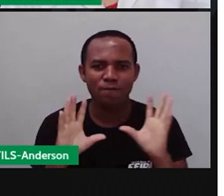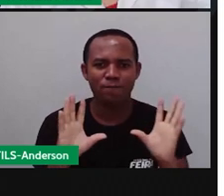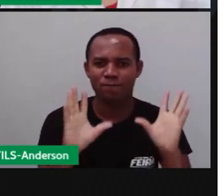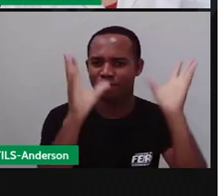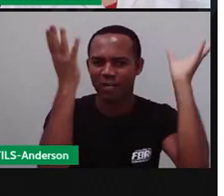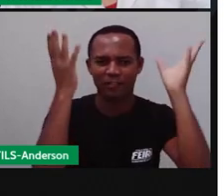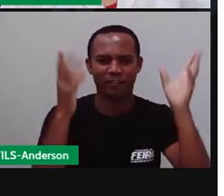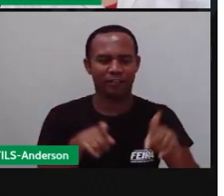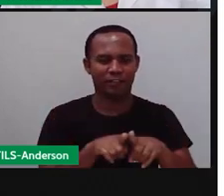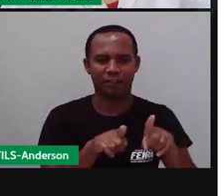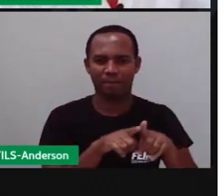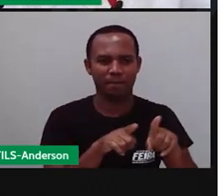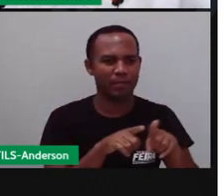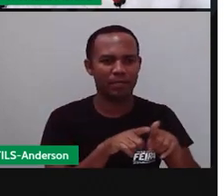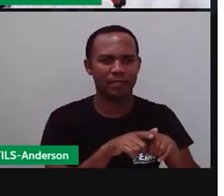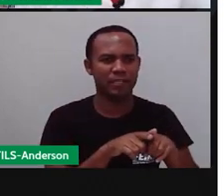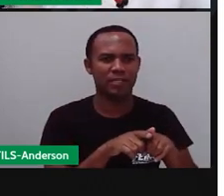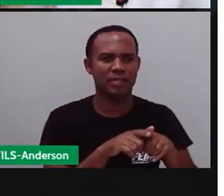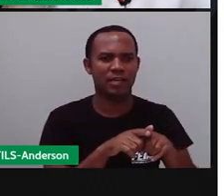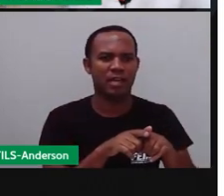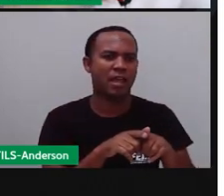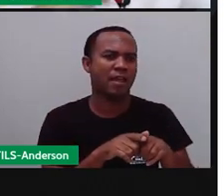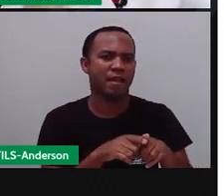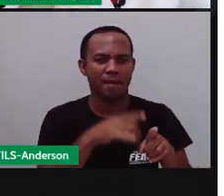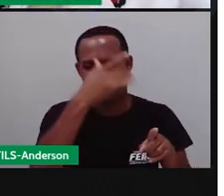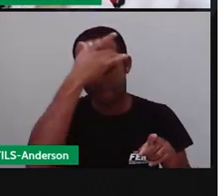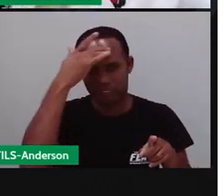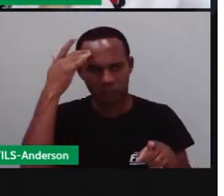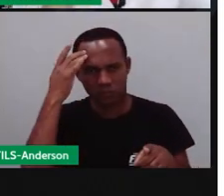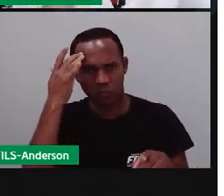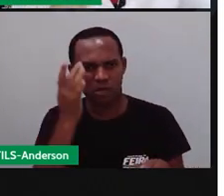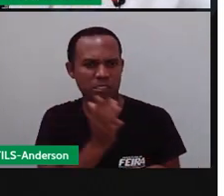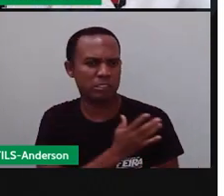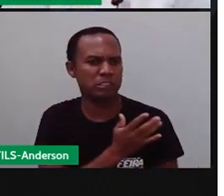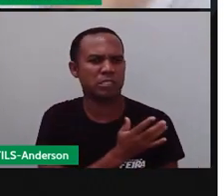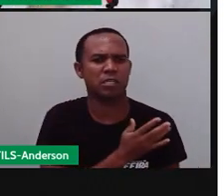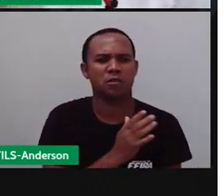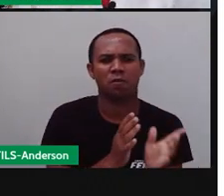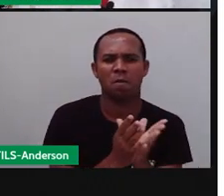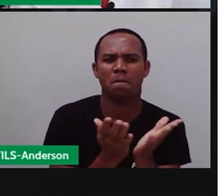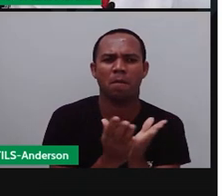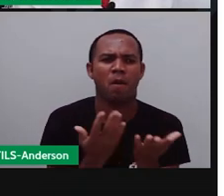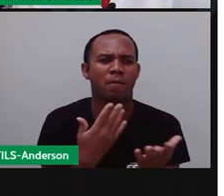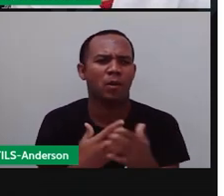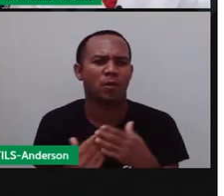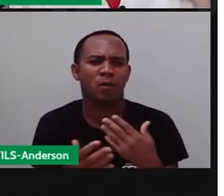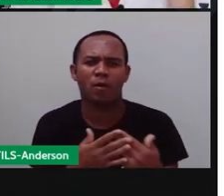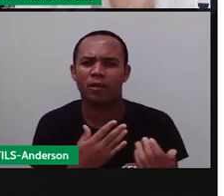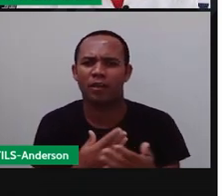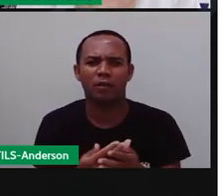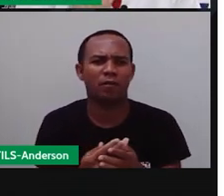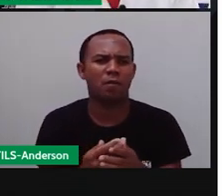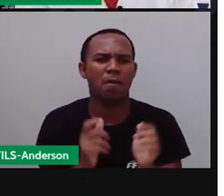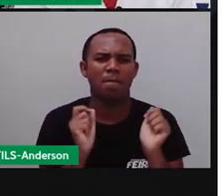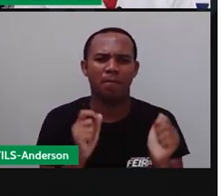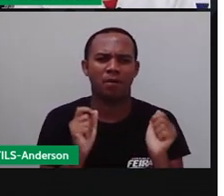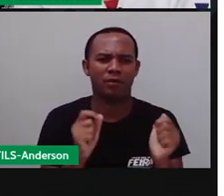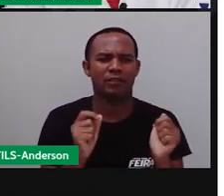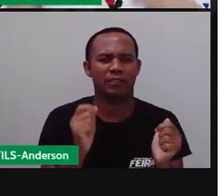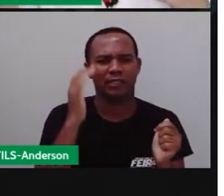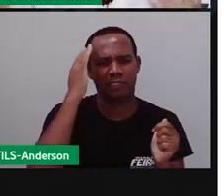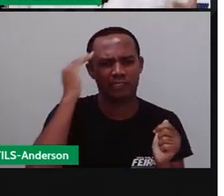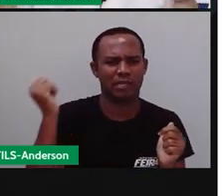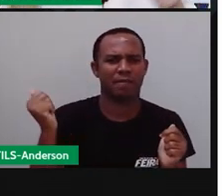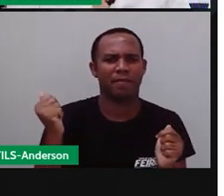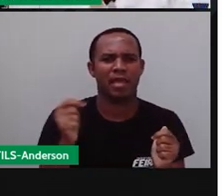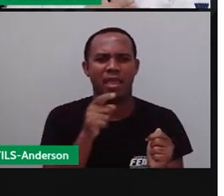sem distinção de classe. Ou seja, as pessoas tinham o rosto coberto e podiam sair pra comemorar que não se saberia se eram o quê?